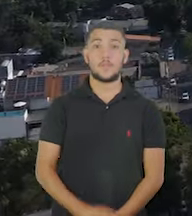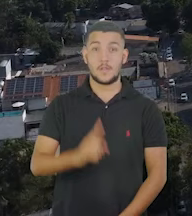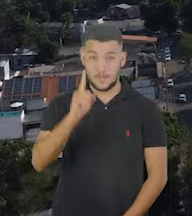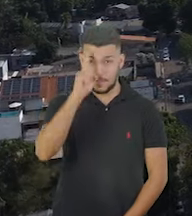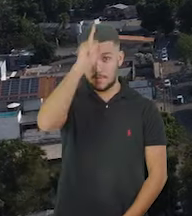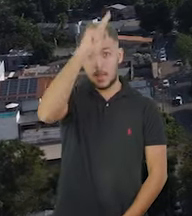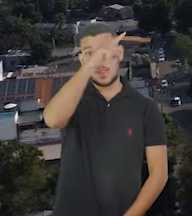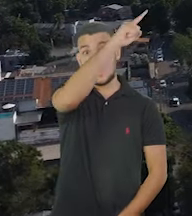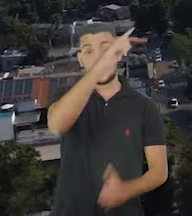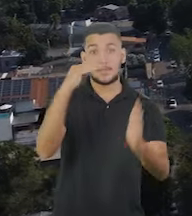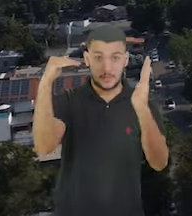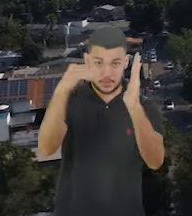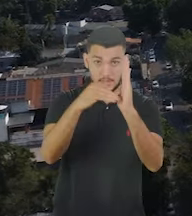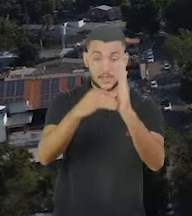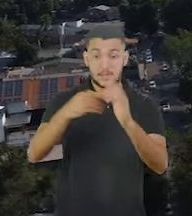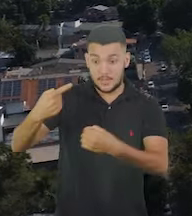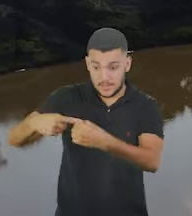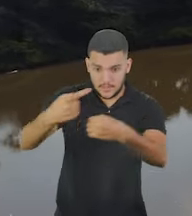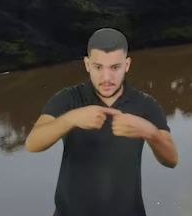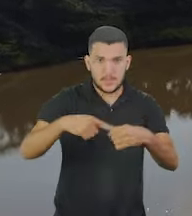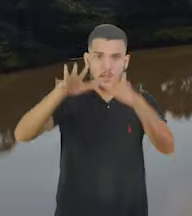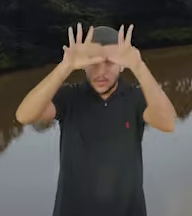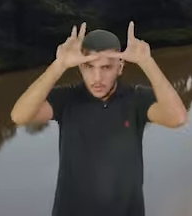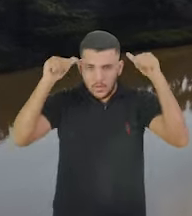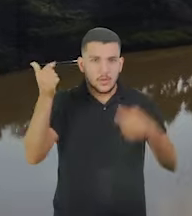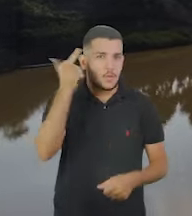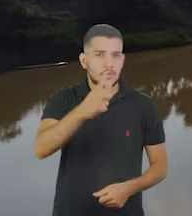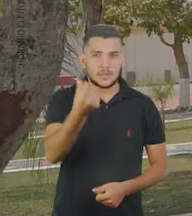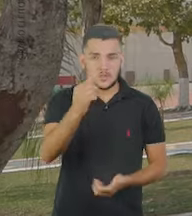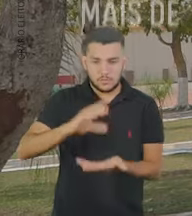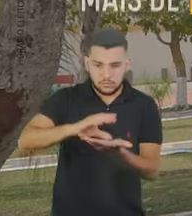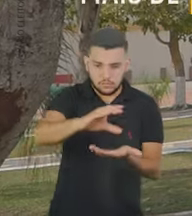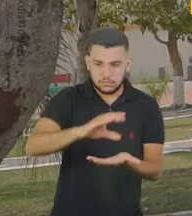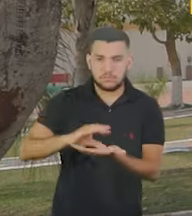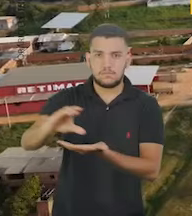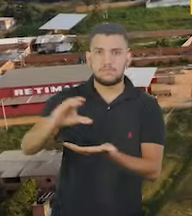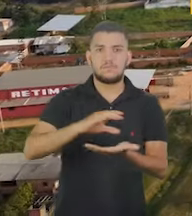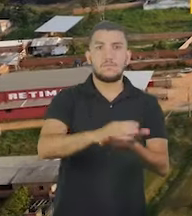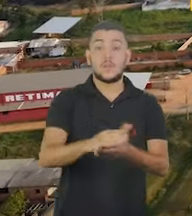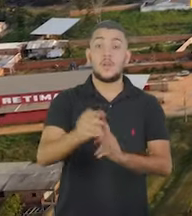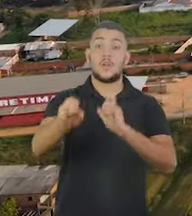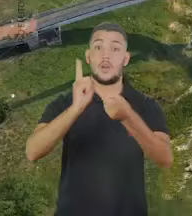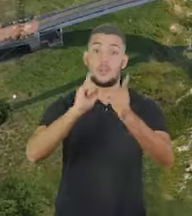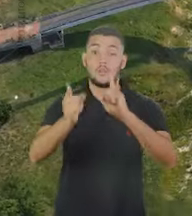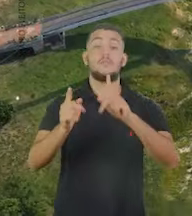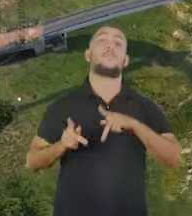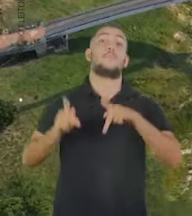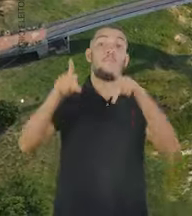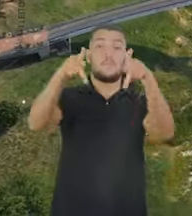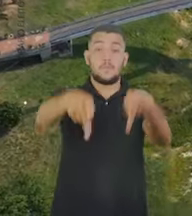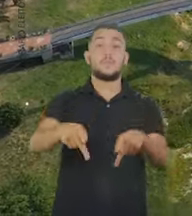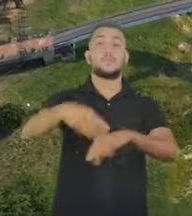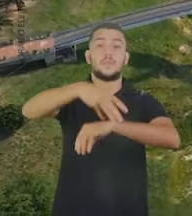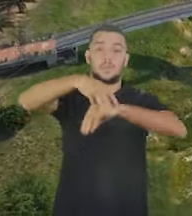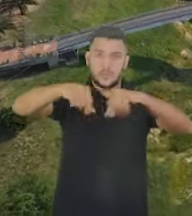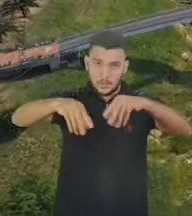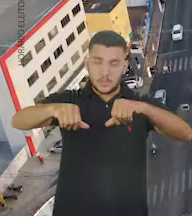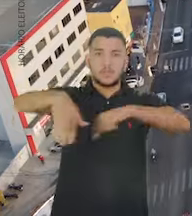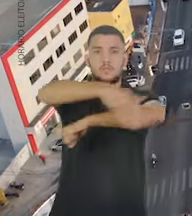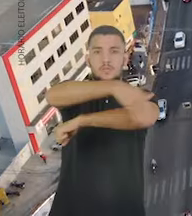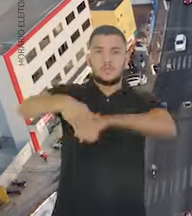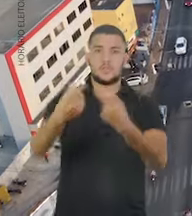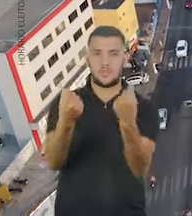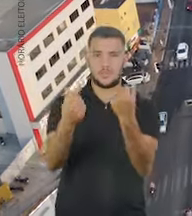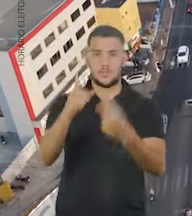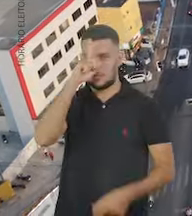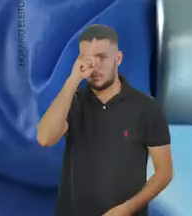Márcio Bittar no Senado, as cidades do Acre finalmente ganharam investimentos para rodovias, pontes e ramais. Dinheiro